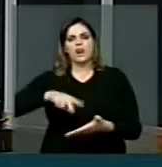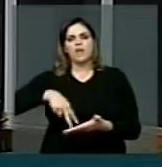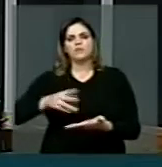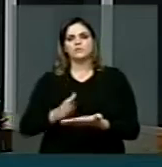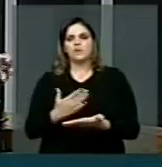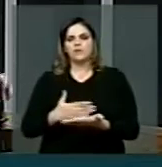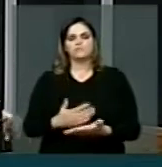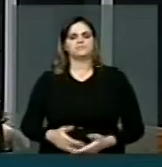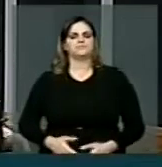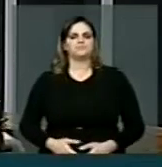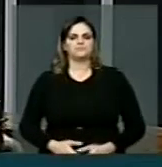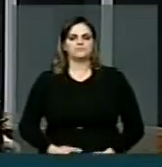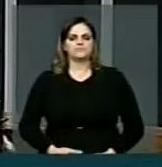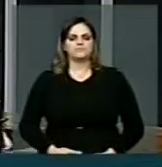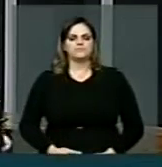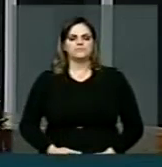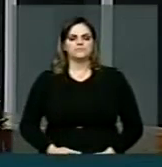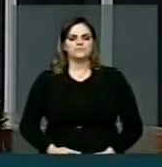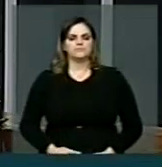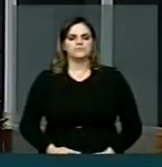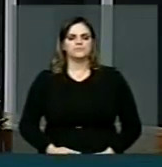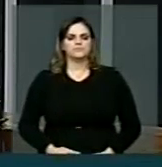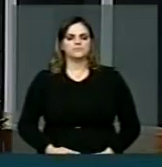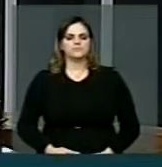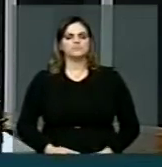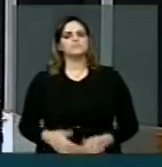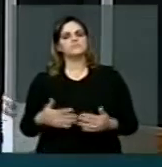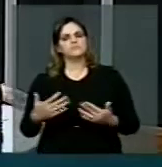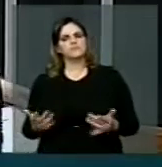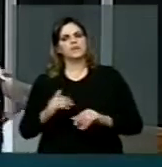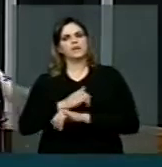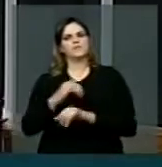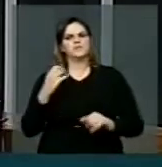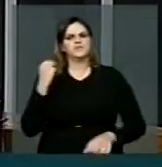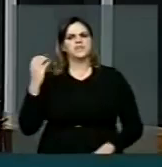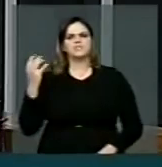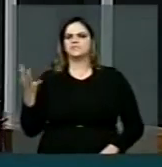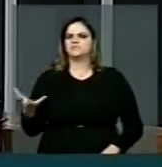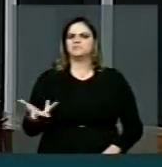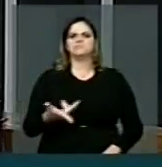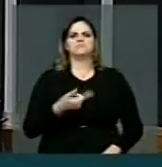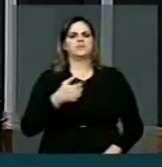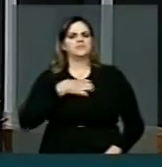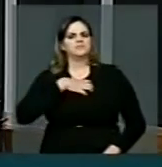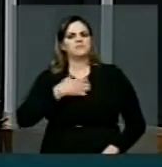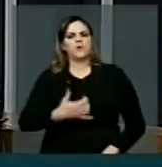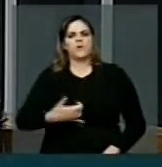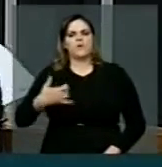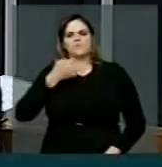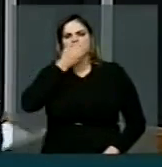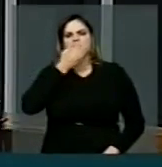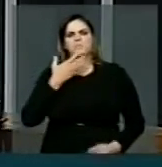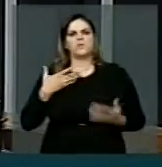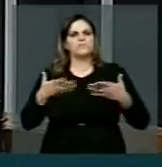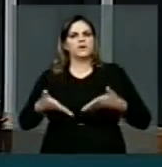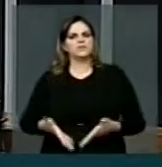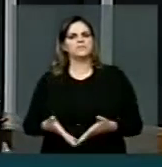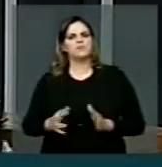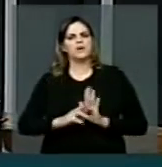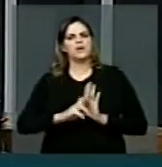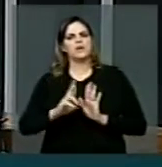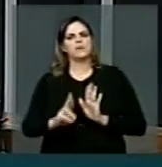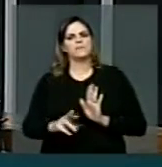livro e da leitura. Então, quero dizer que foi uma viagem realmente muito proveitosa e eu me sinto muito honrada de lá estar